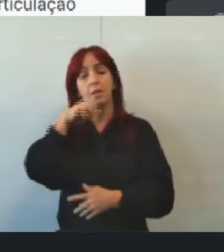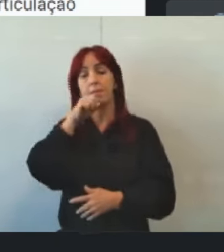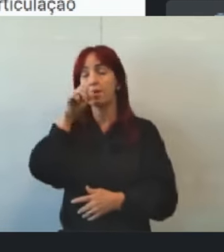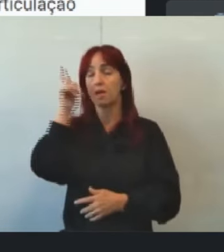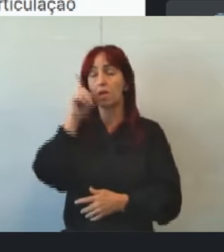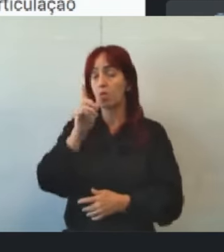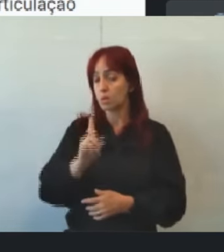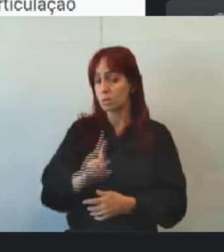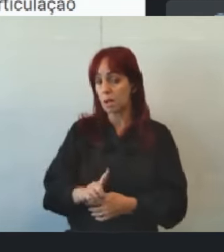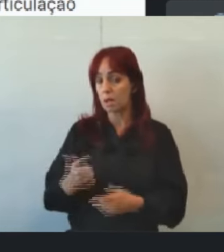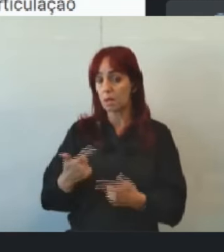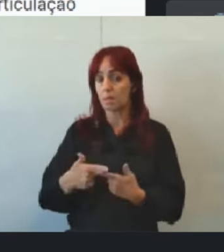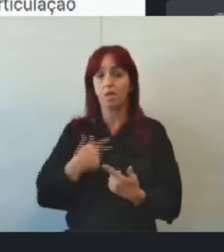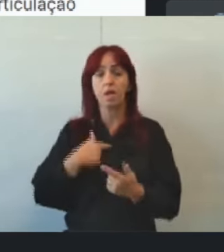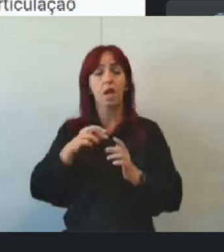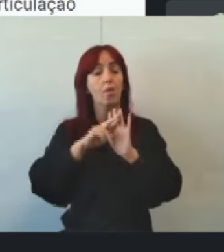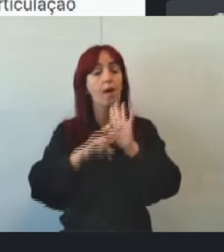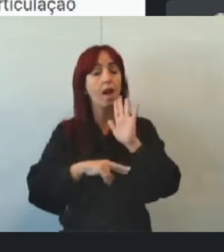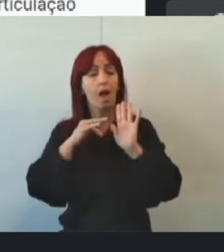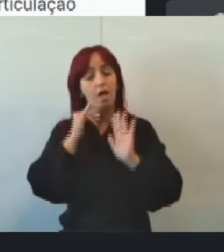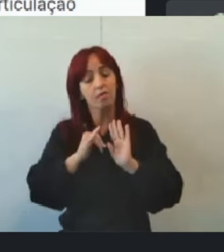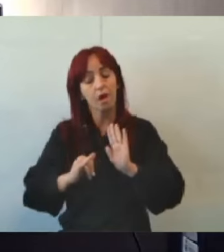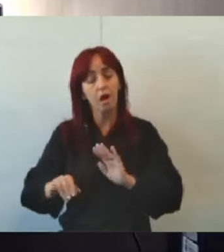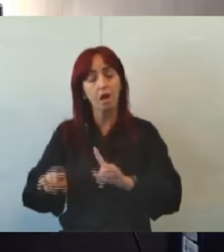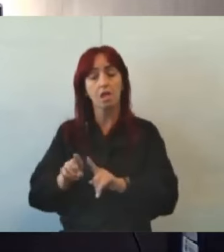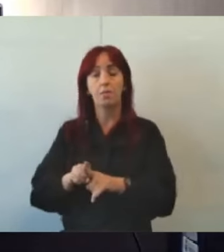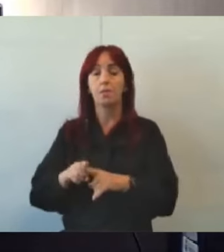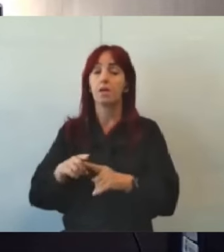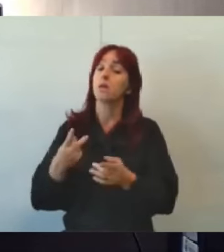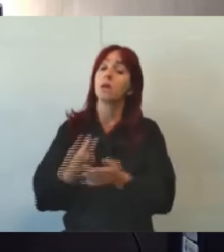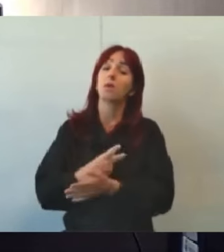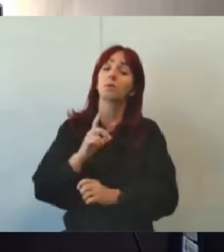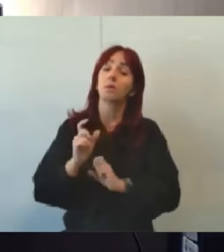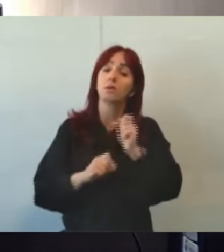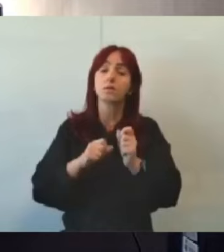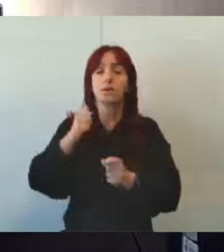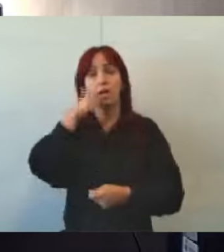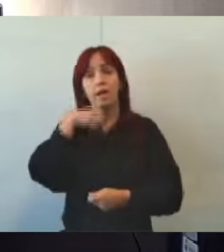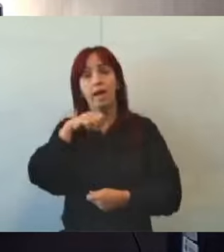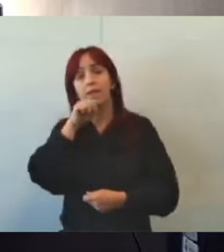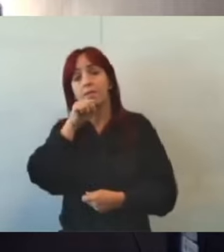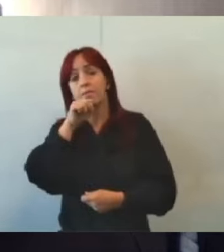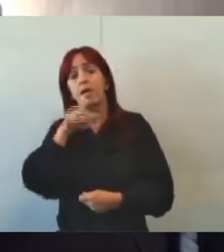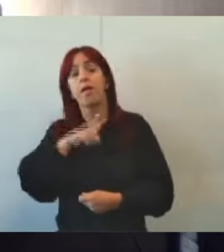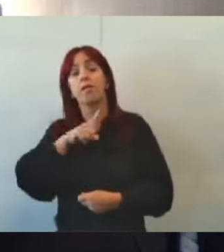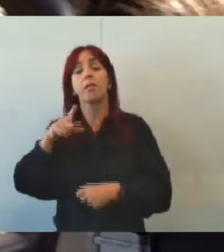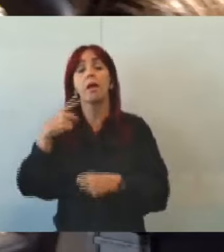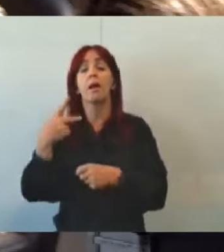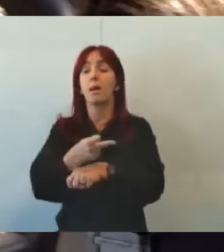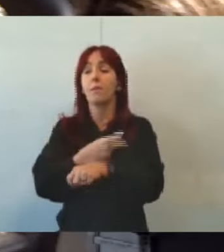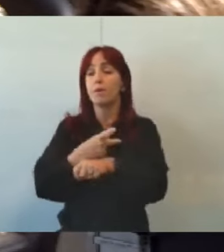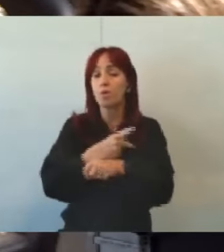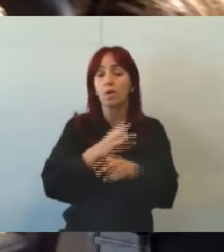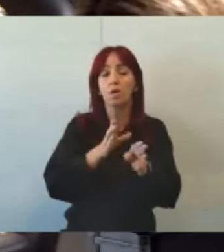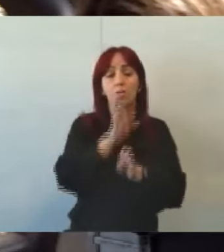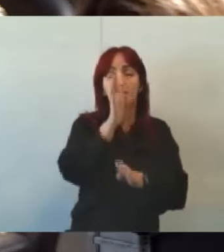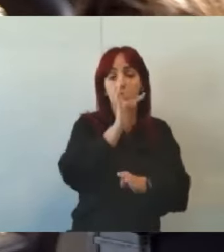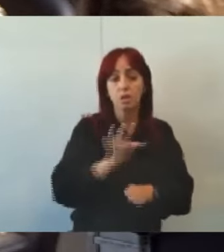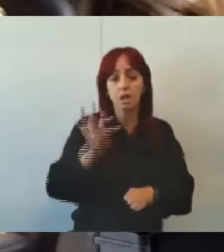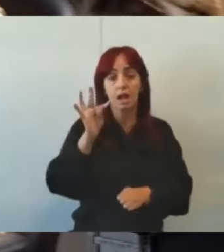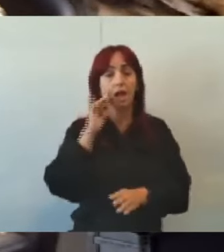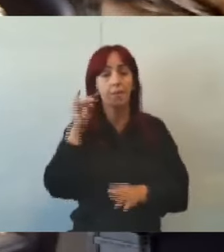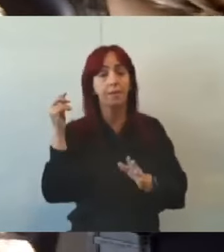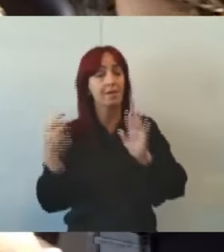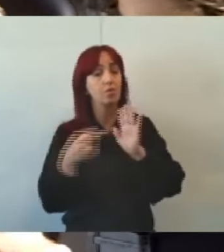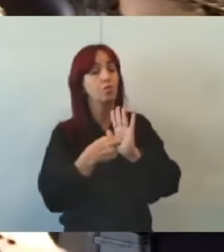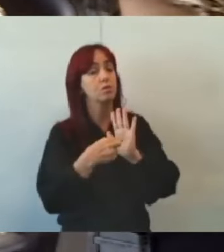que os próprios conselheiros têm falado para a gente. E aí acaba que as mães, correntemente, estão procurando os conselheiros tutelares para denunciar essa omissão por parte